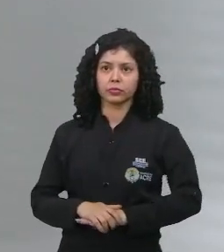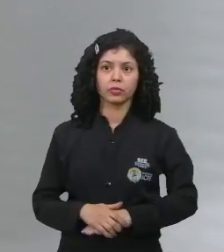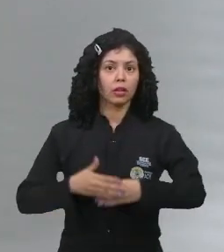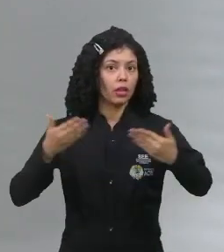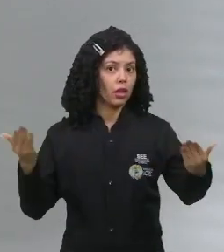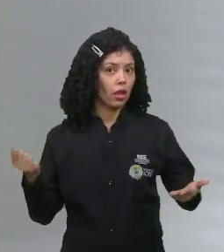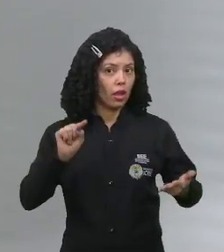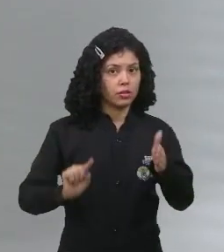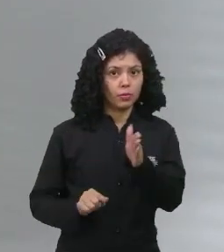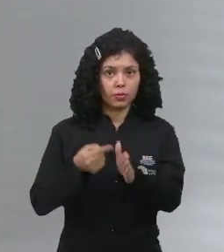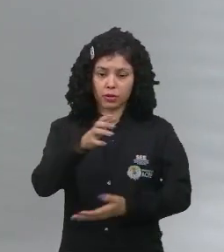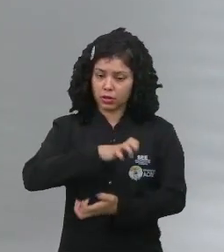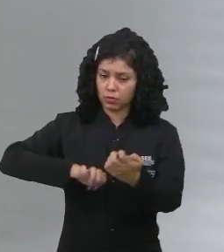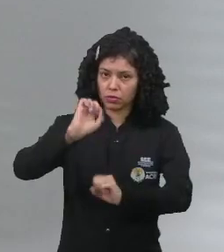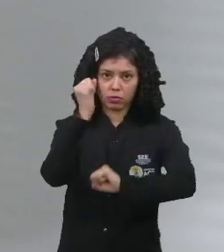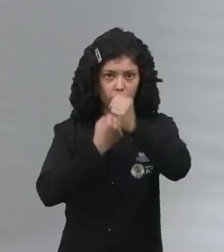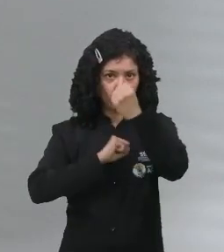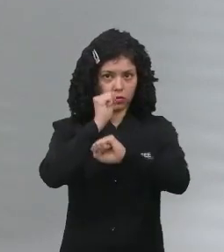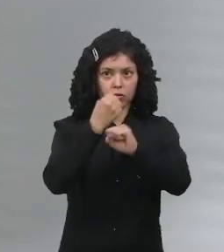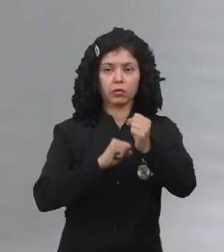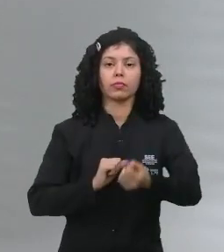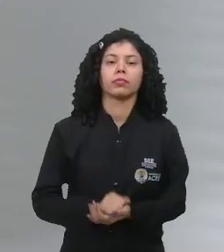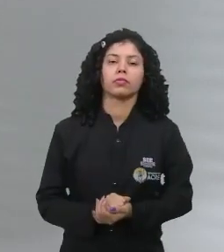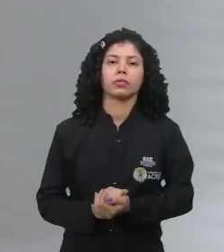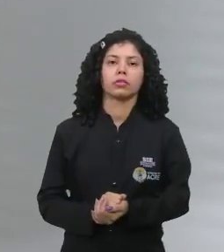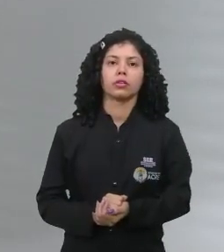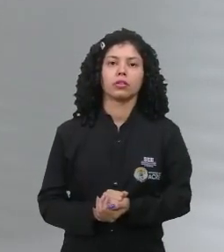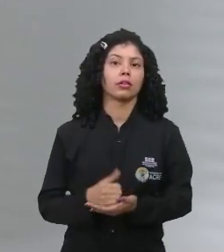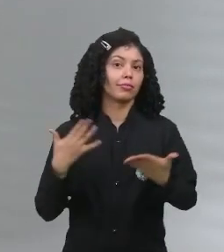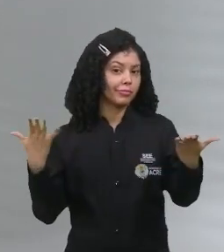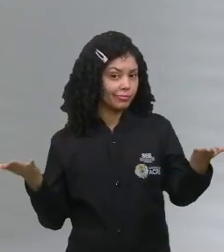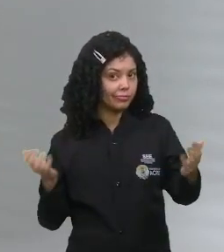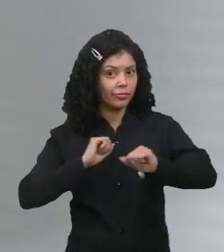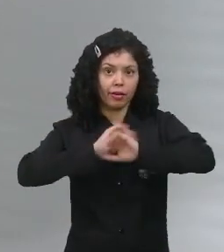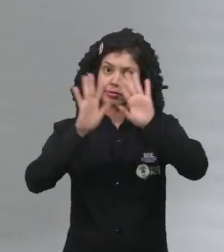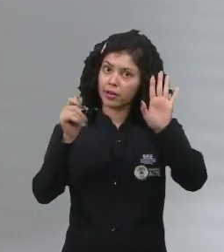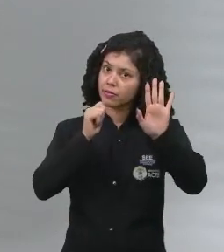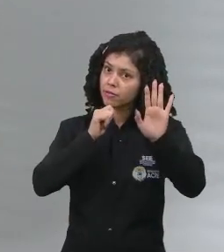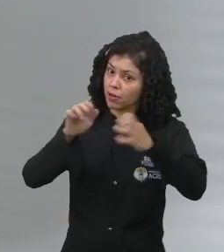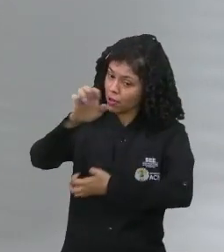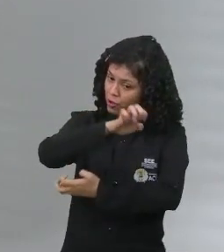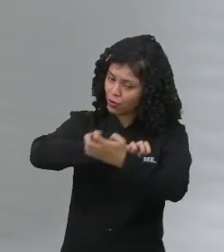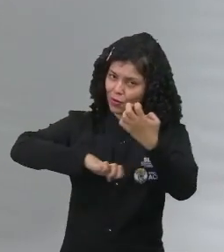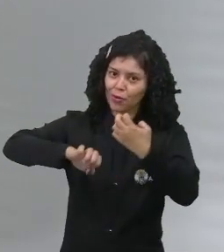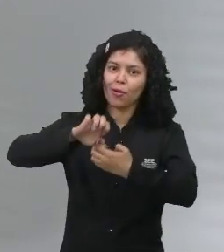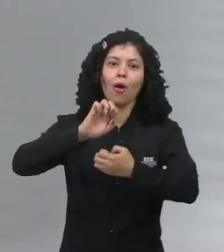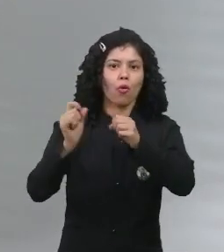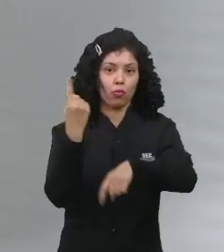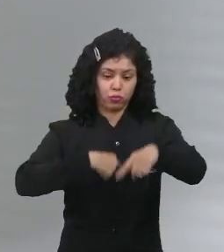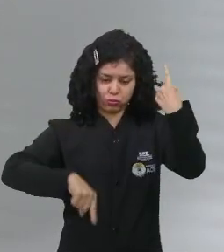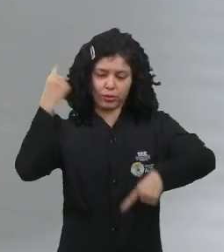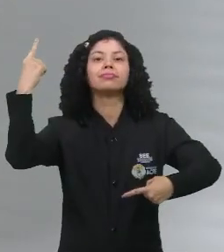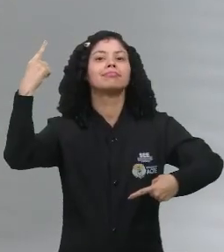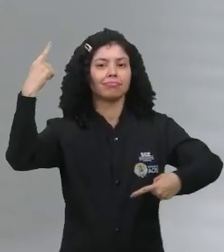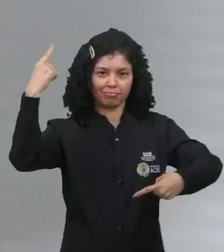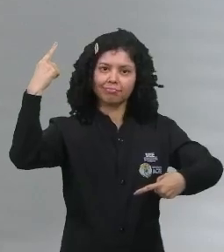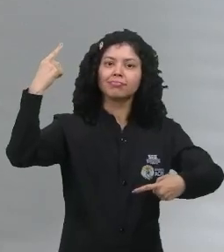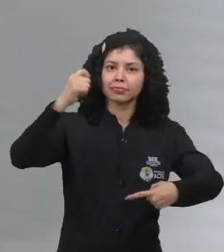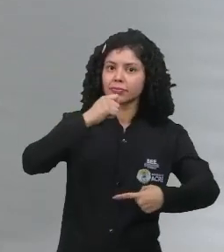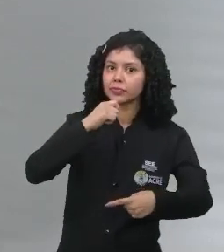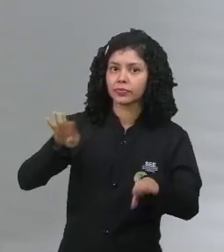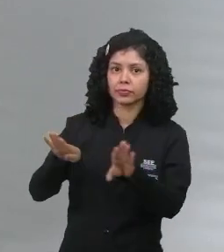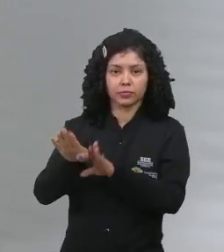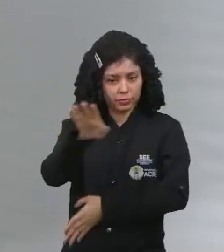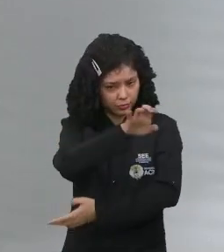Esta primeira revolução industrial, sem sombra de dúvidas, ela revolucionou. E quando a palavra